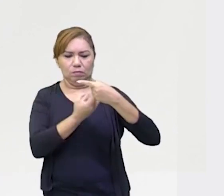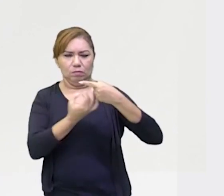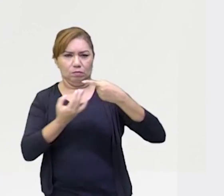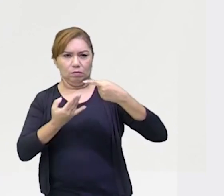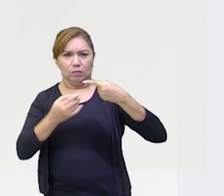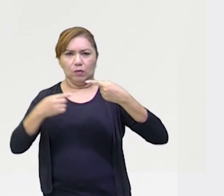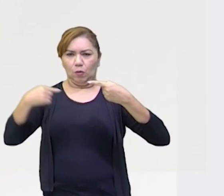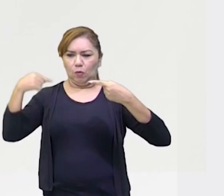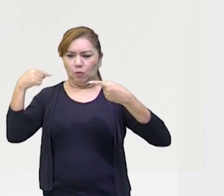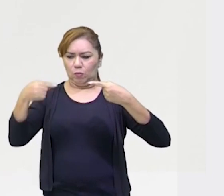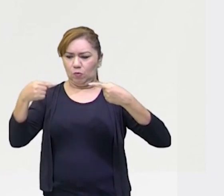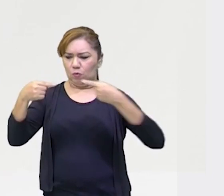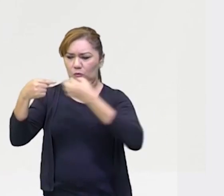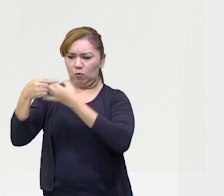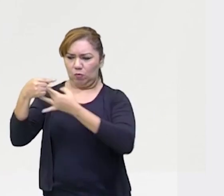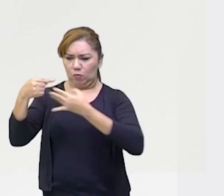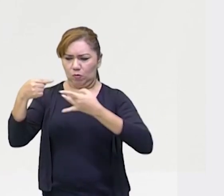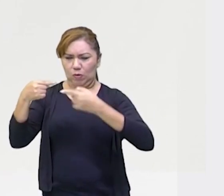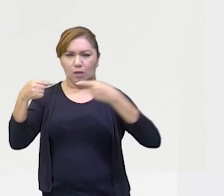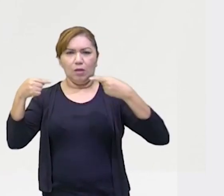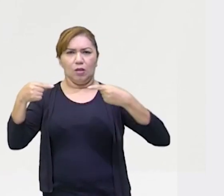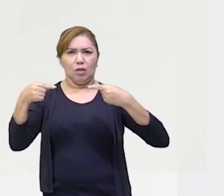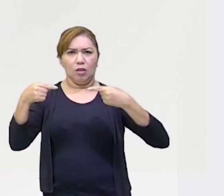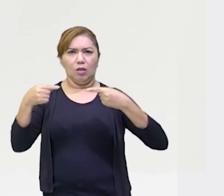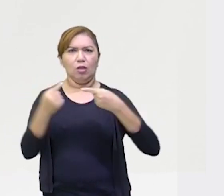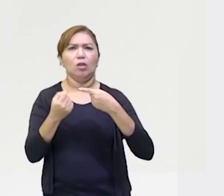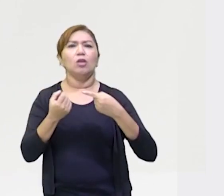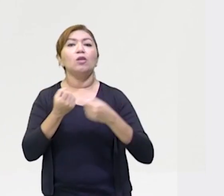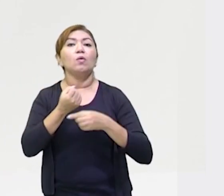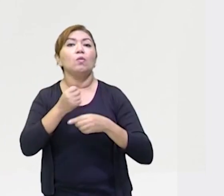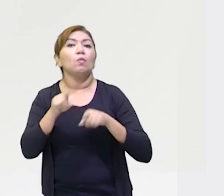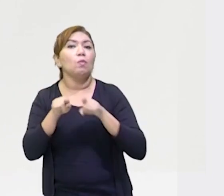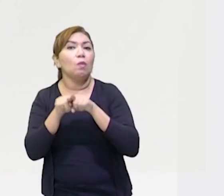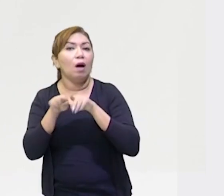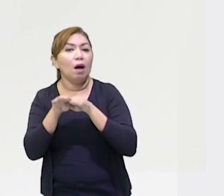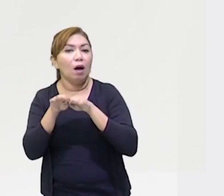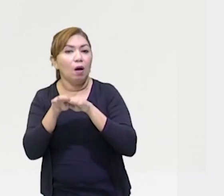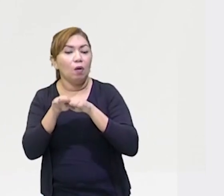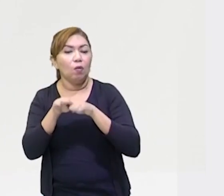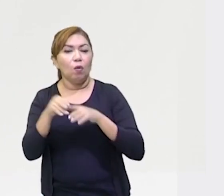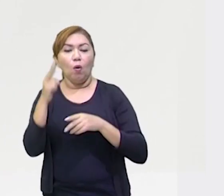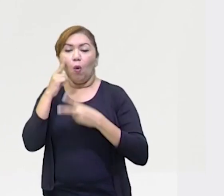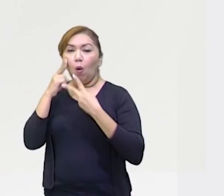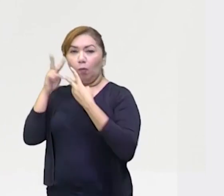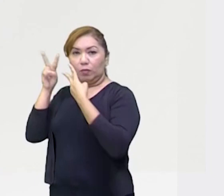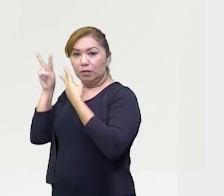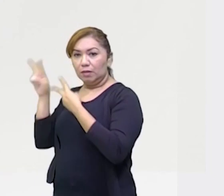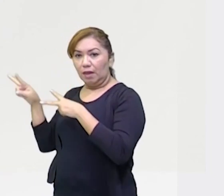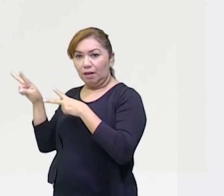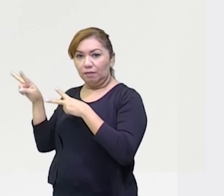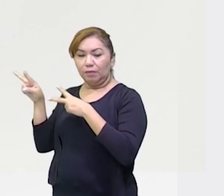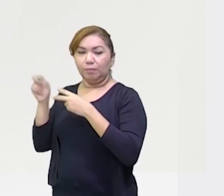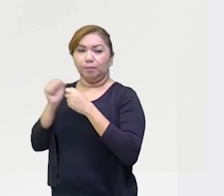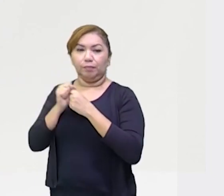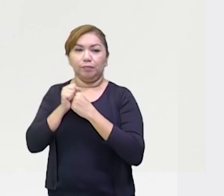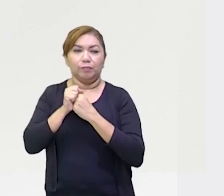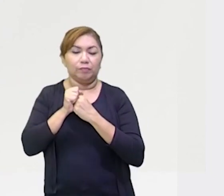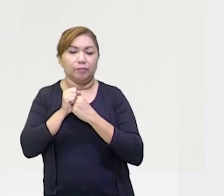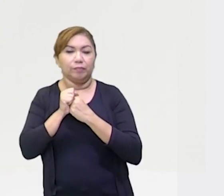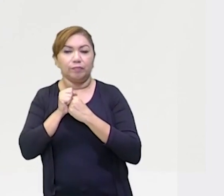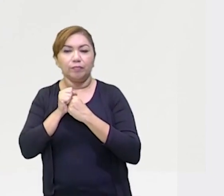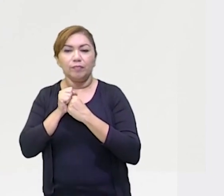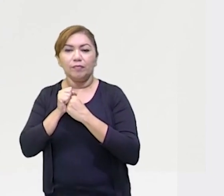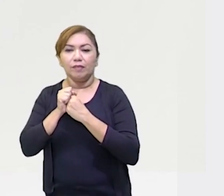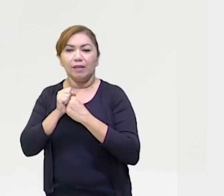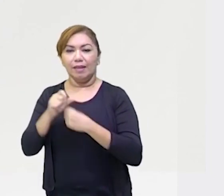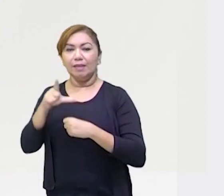Basta nós compararmos somente o valor dos numeradores. Presta atenção aí. Olho no lance. Eu tenho aqui,